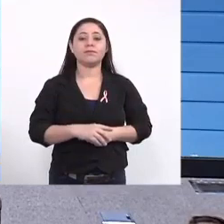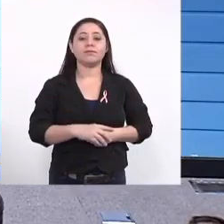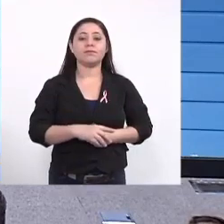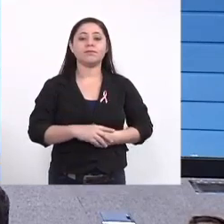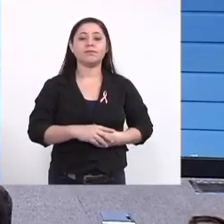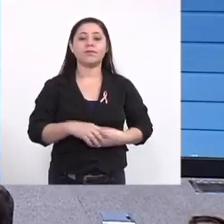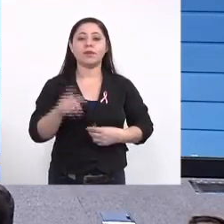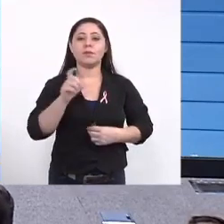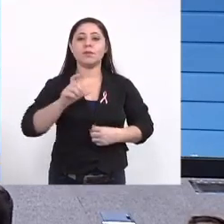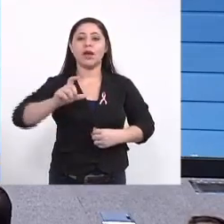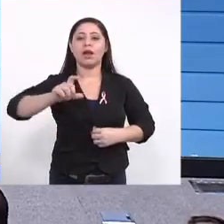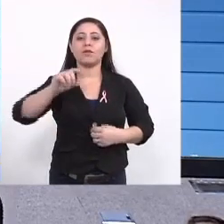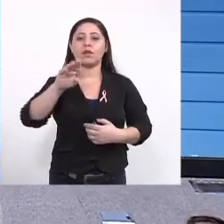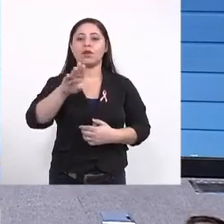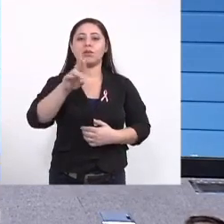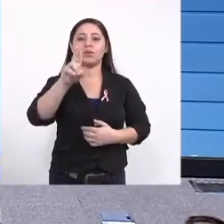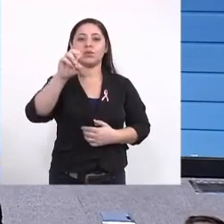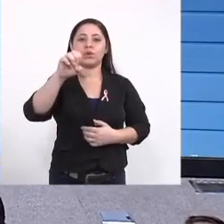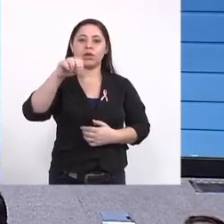uma palavra Bueno